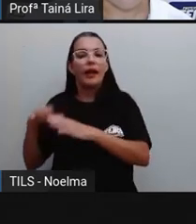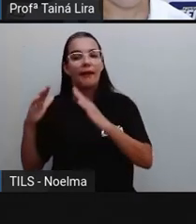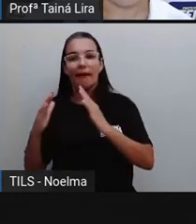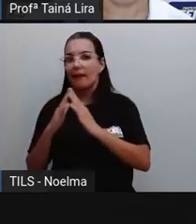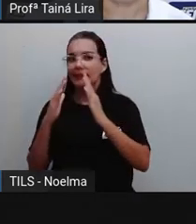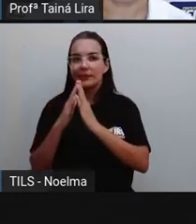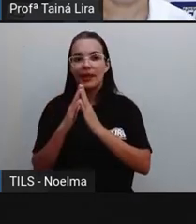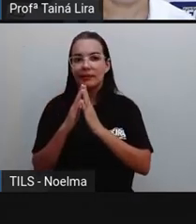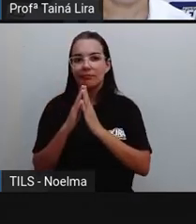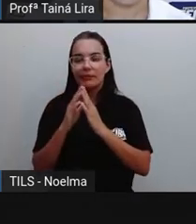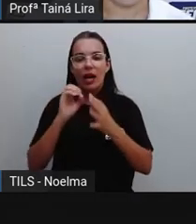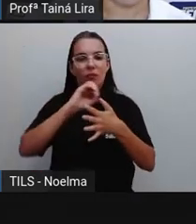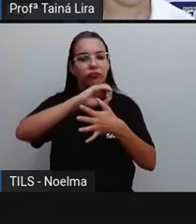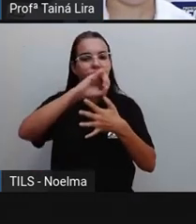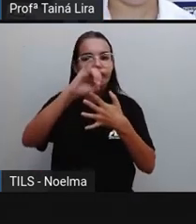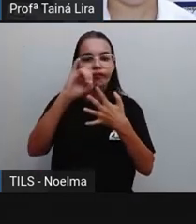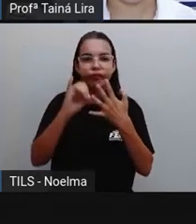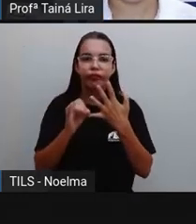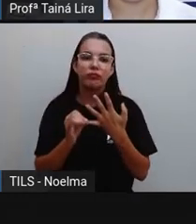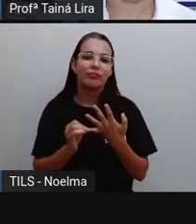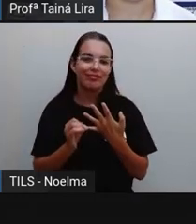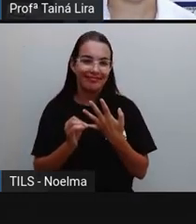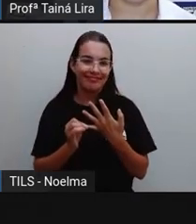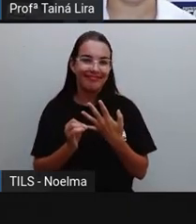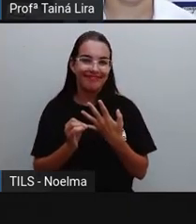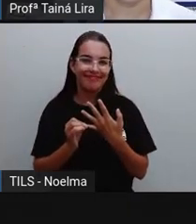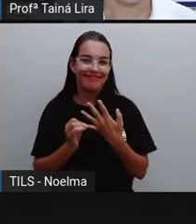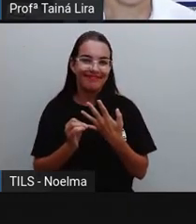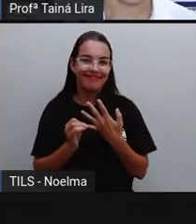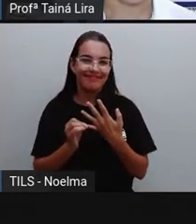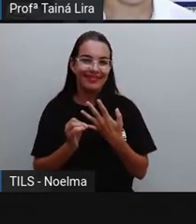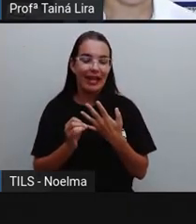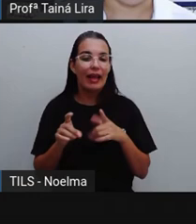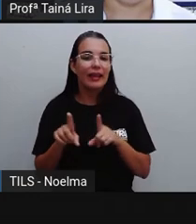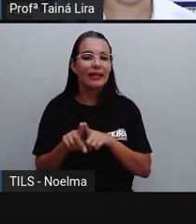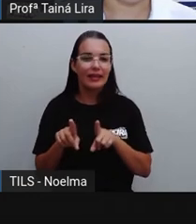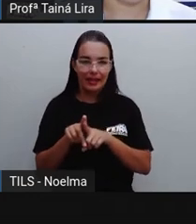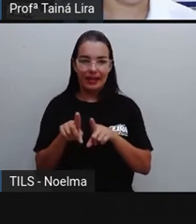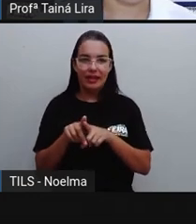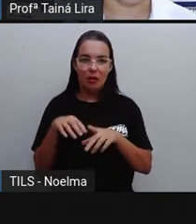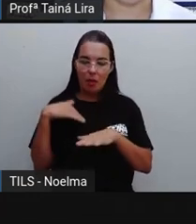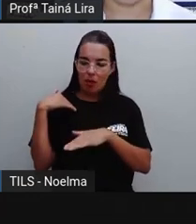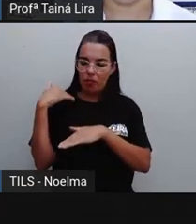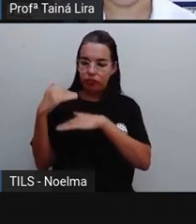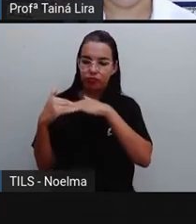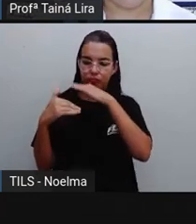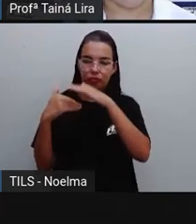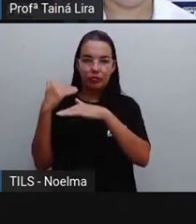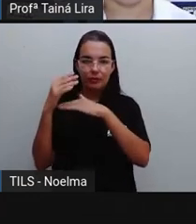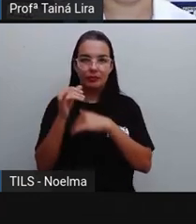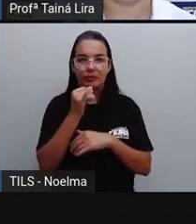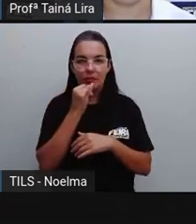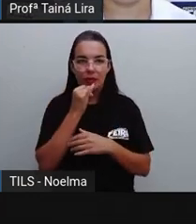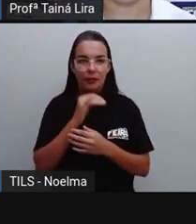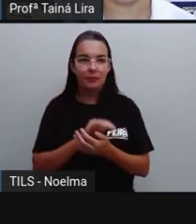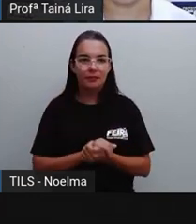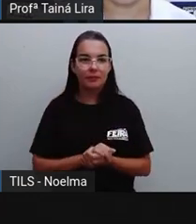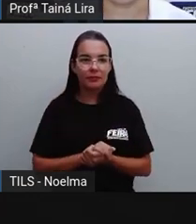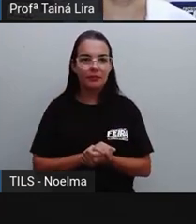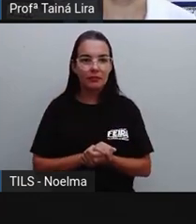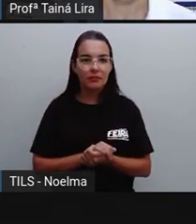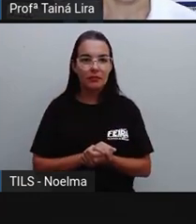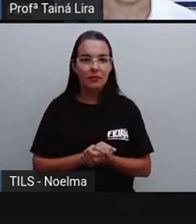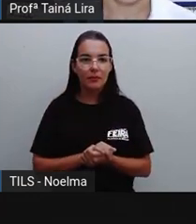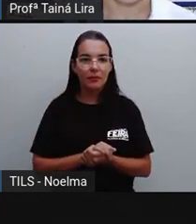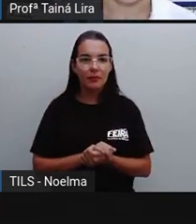sociais. E por outro lado, gente vê também algumas pessoas, né, por exemplo, deixa a Pro dar um exemplo